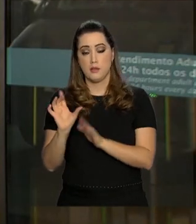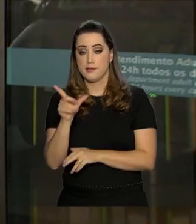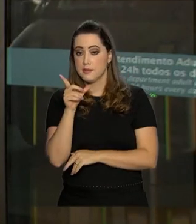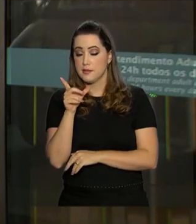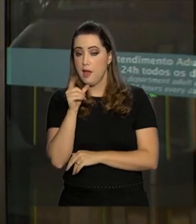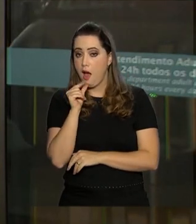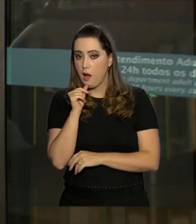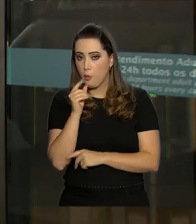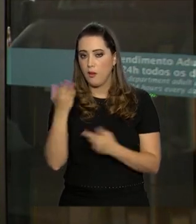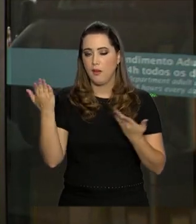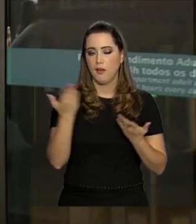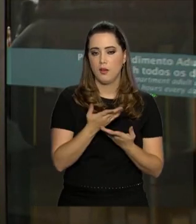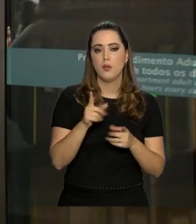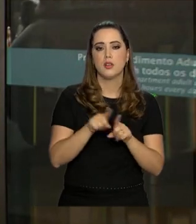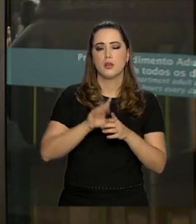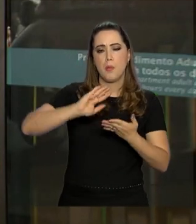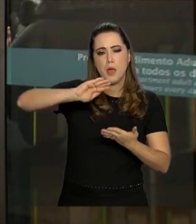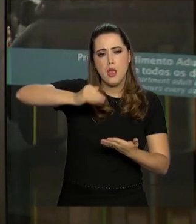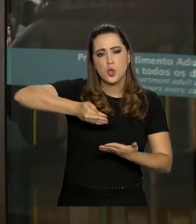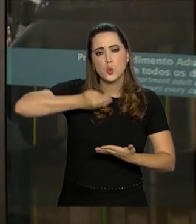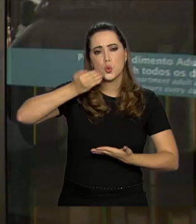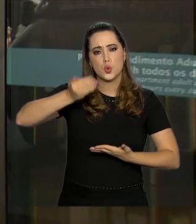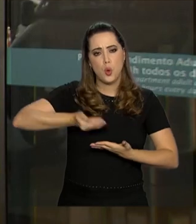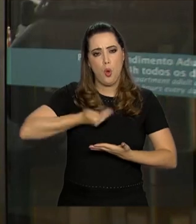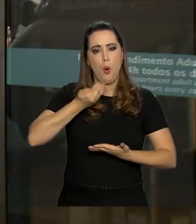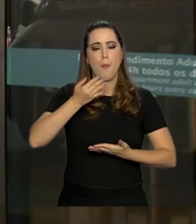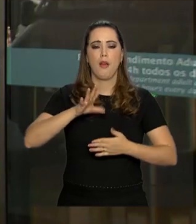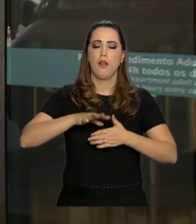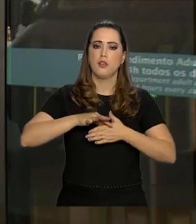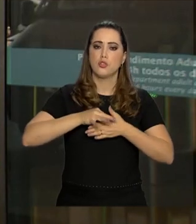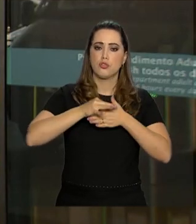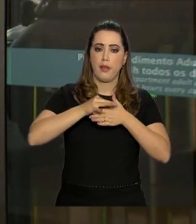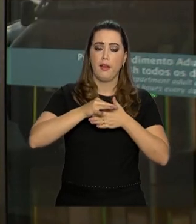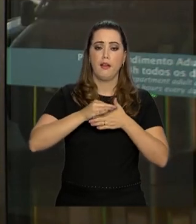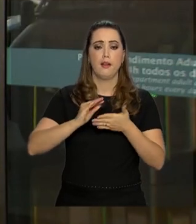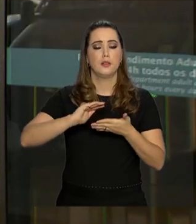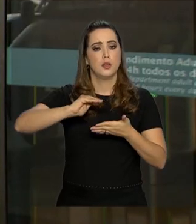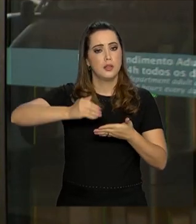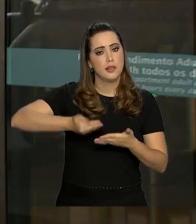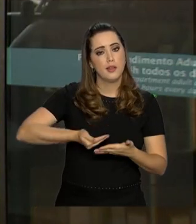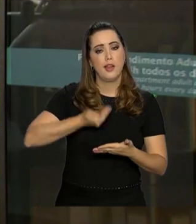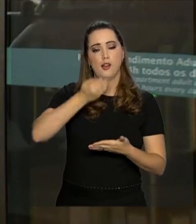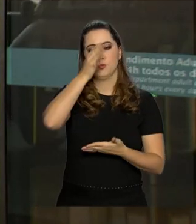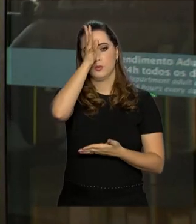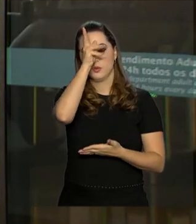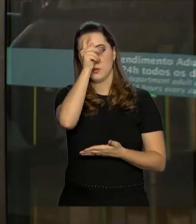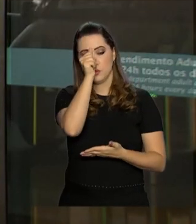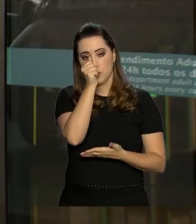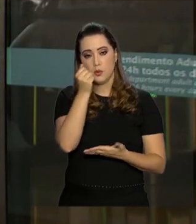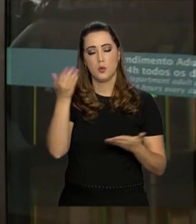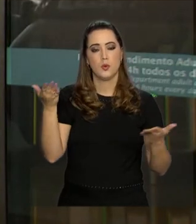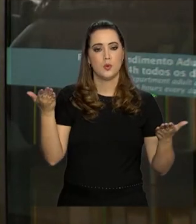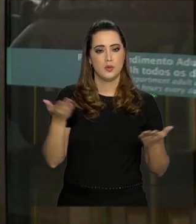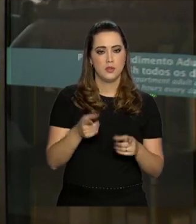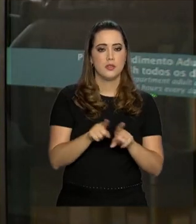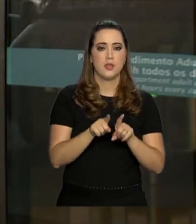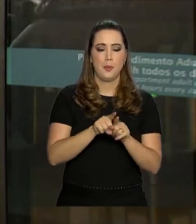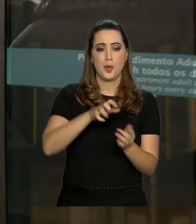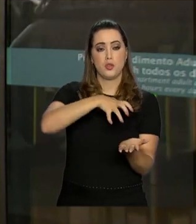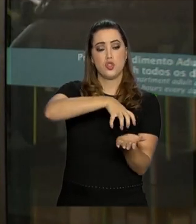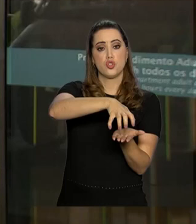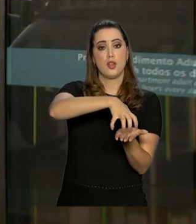passou a ingerir também sopas, por exemplo, caldo de carne na noite de ontem, caldo de galinha no dia de hoje e